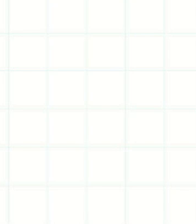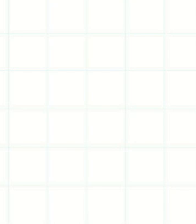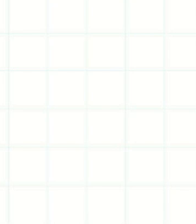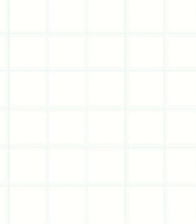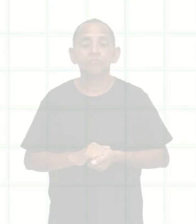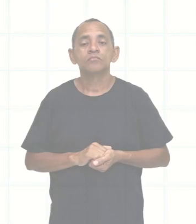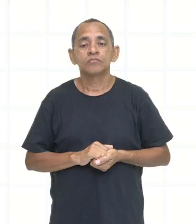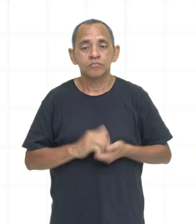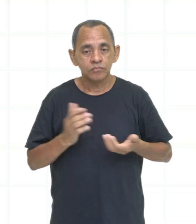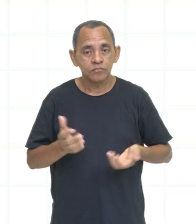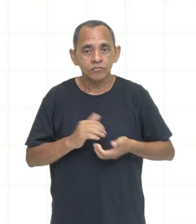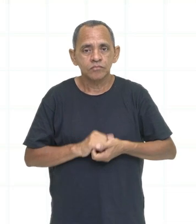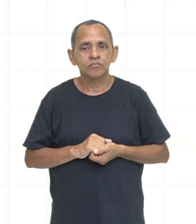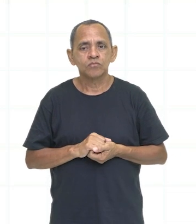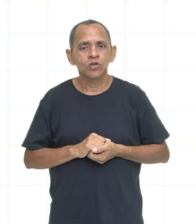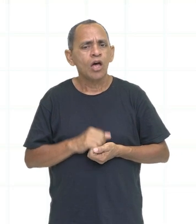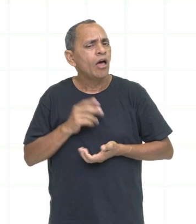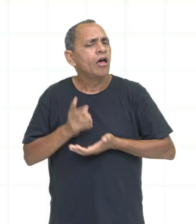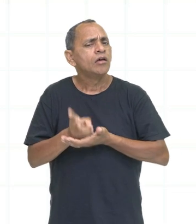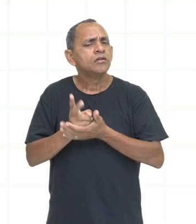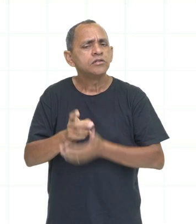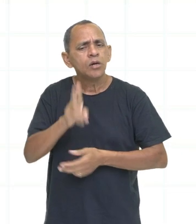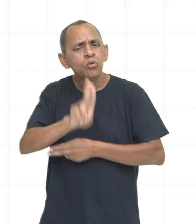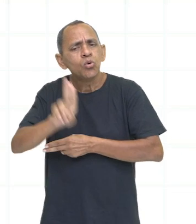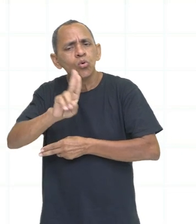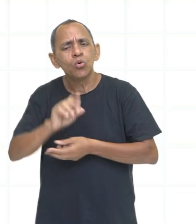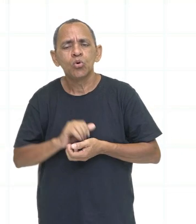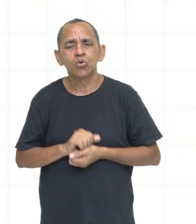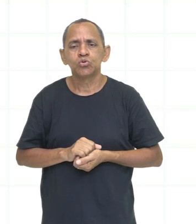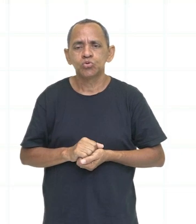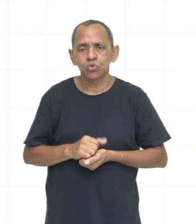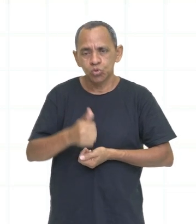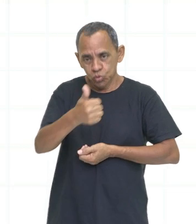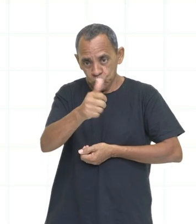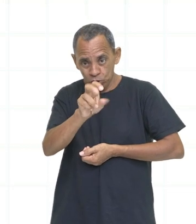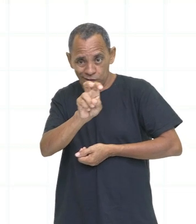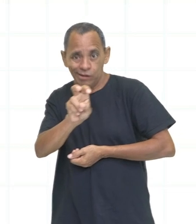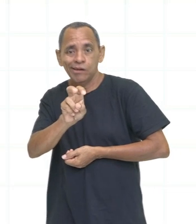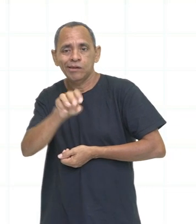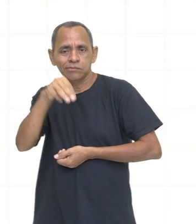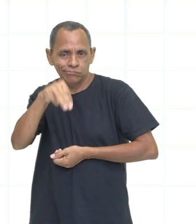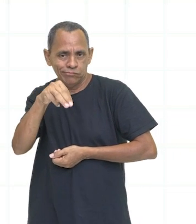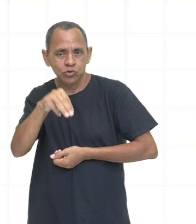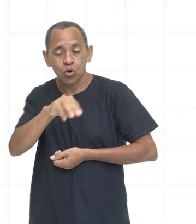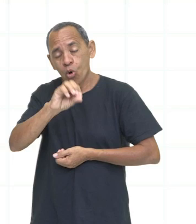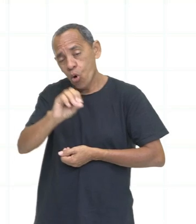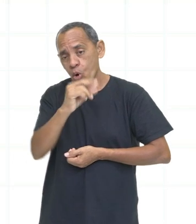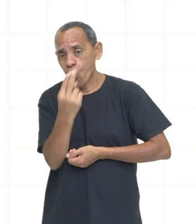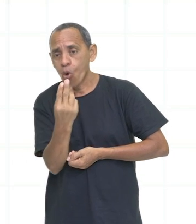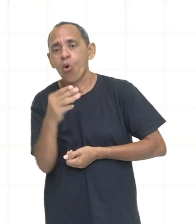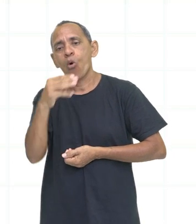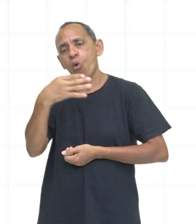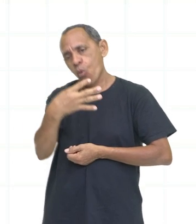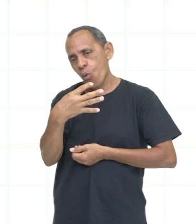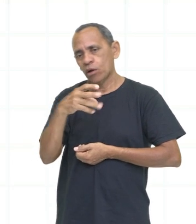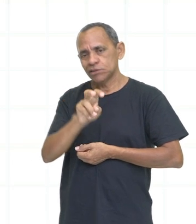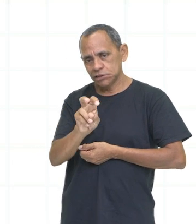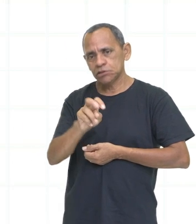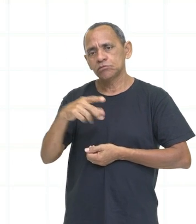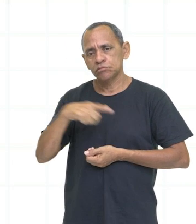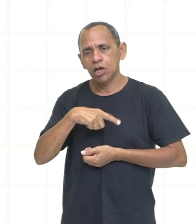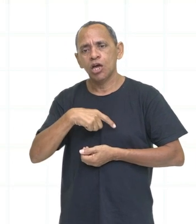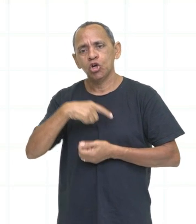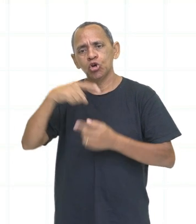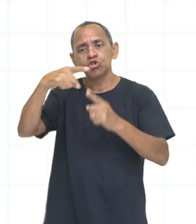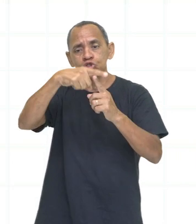45 minutos, né? Quando for 5 e 45, eu tenho três formas possíveis. E aqui eu estou dando um